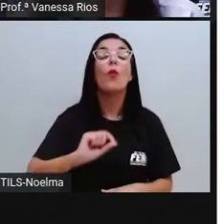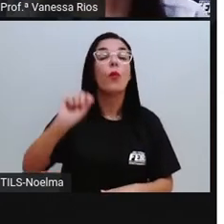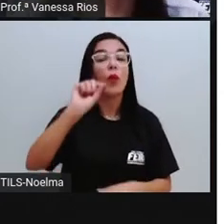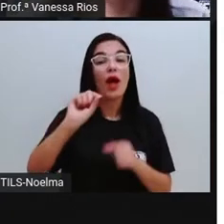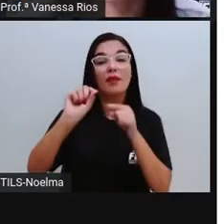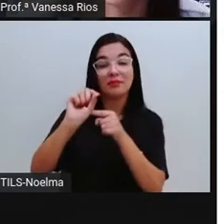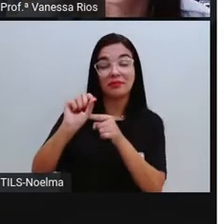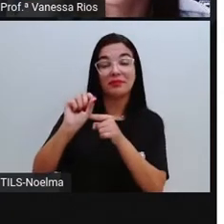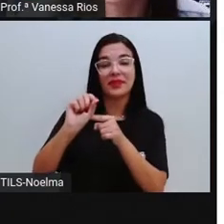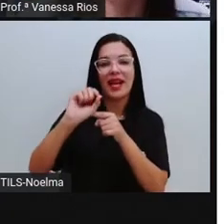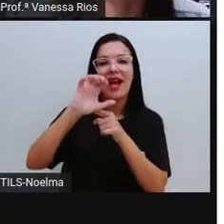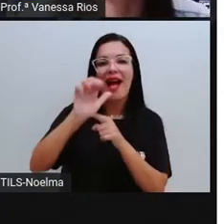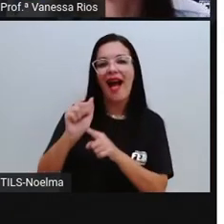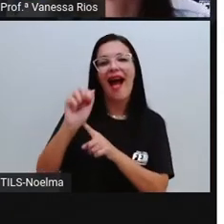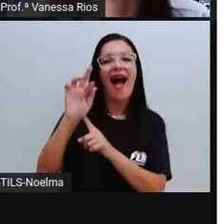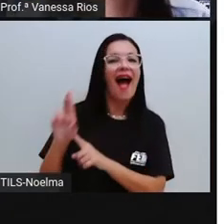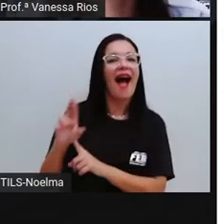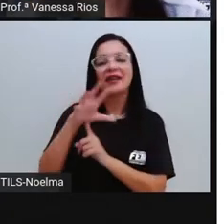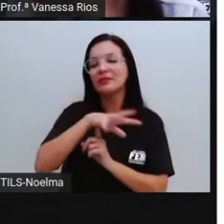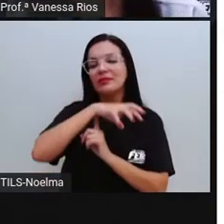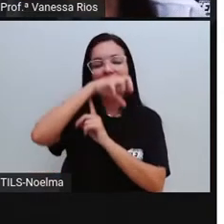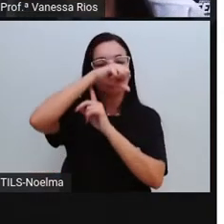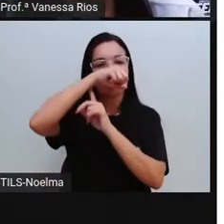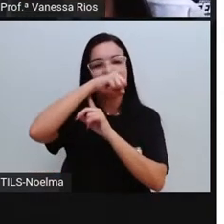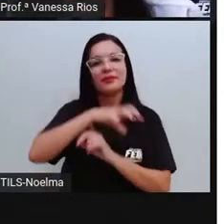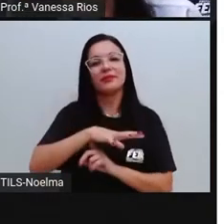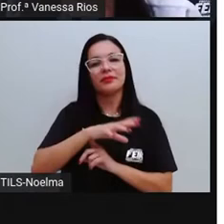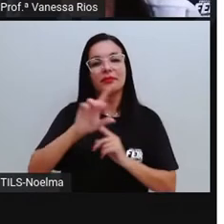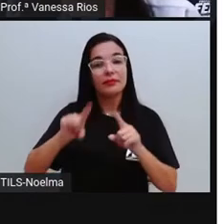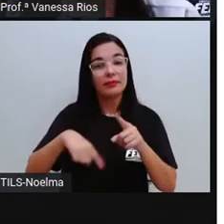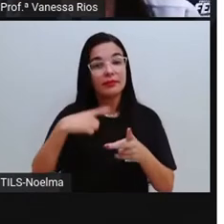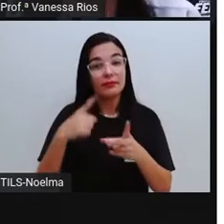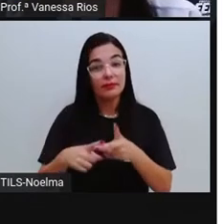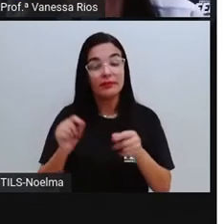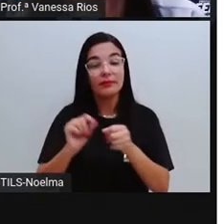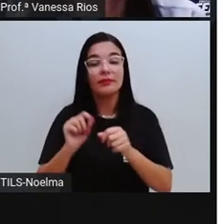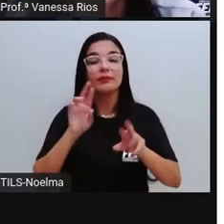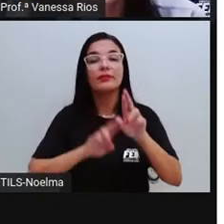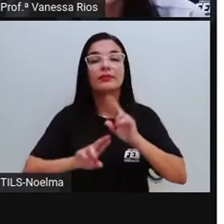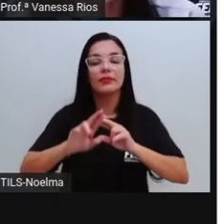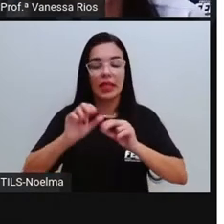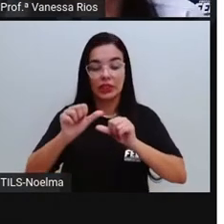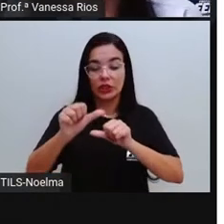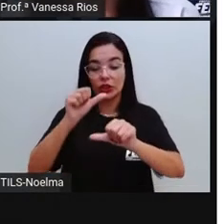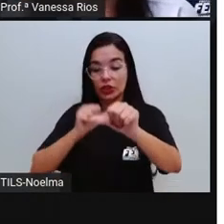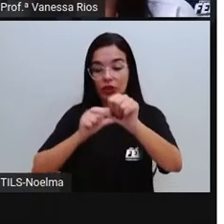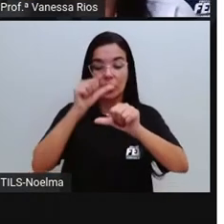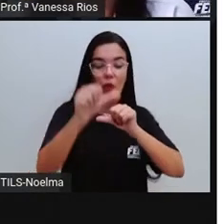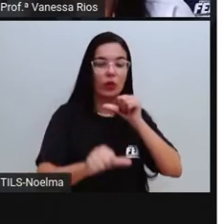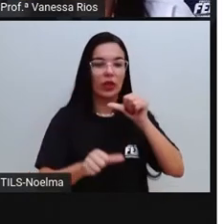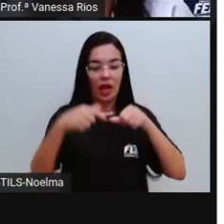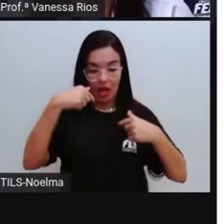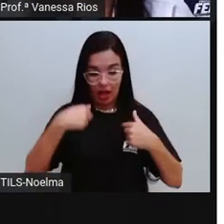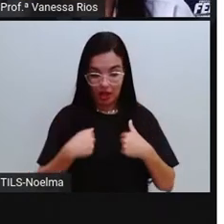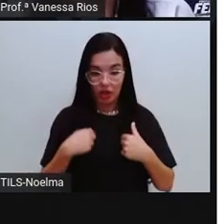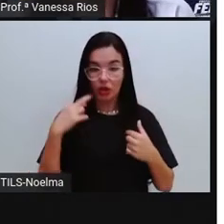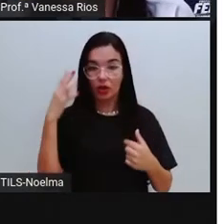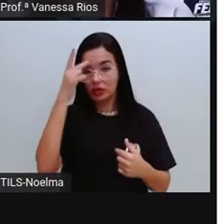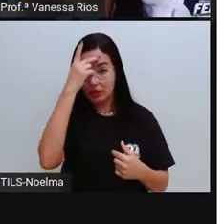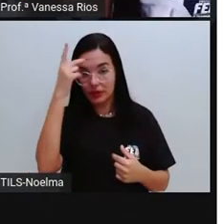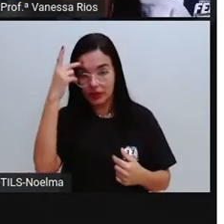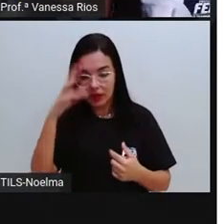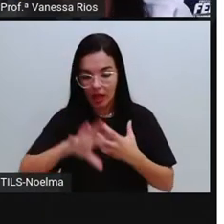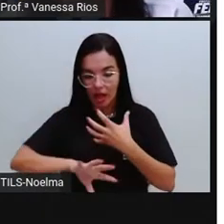do processo de hipotossíntese, contrário ao de nós, seres humanos, né? Nós absorvemos